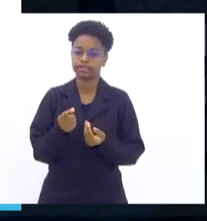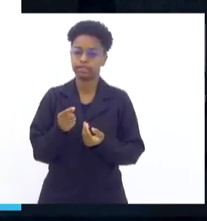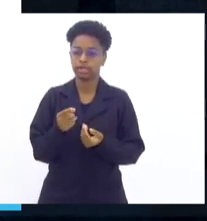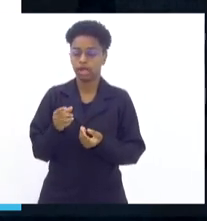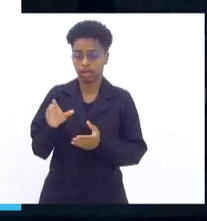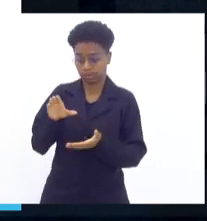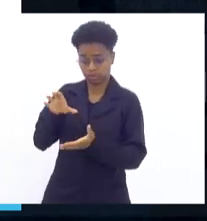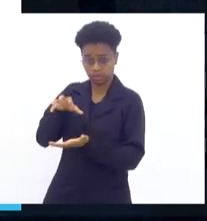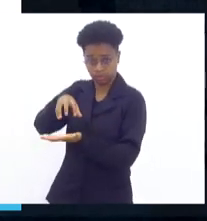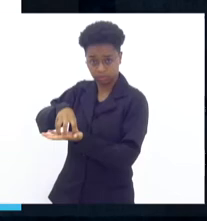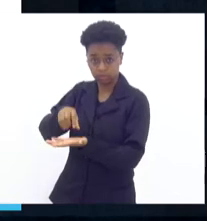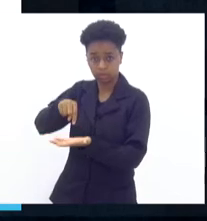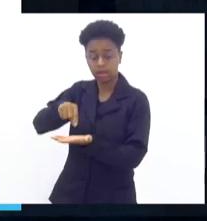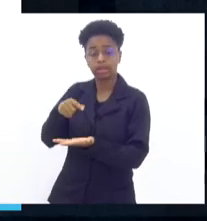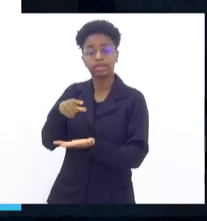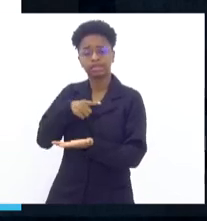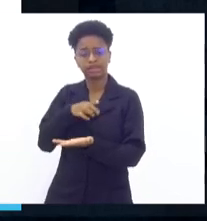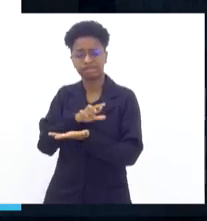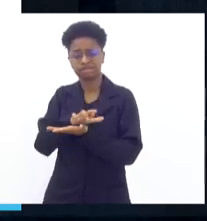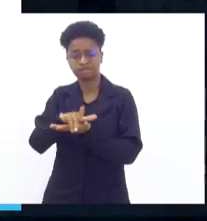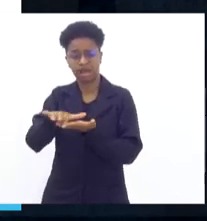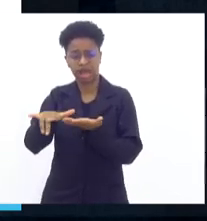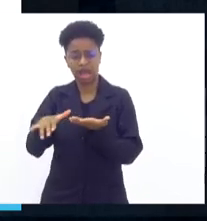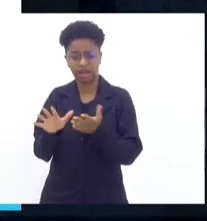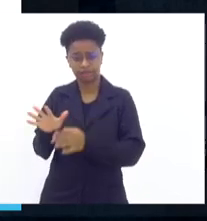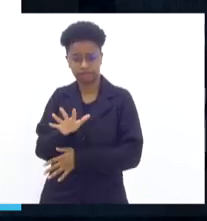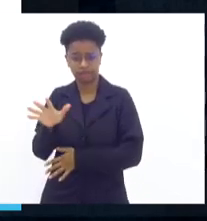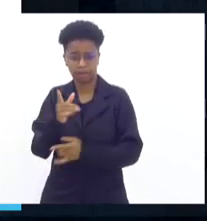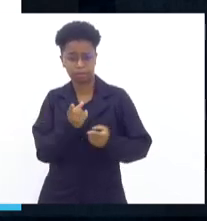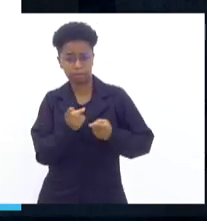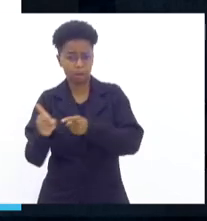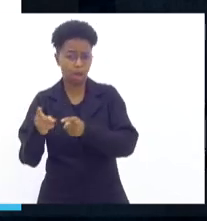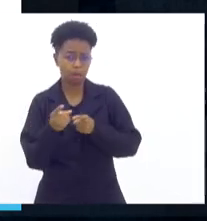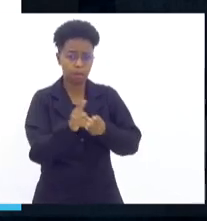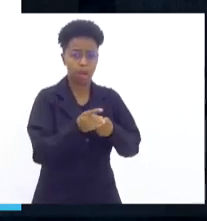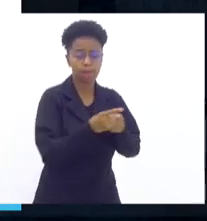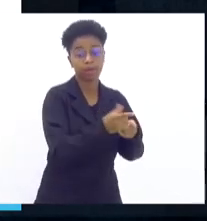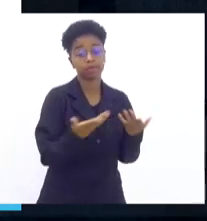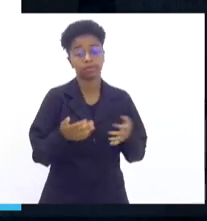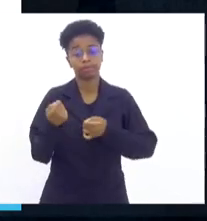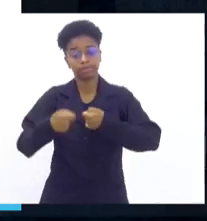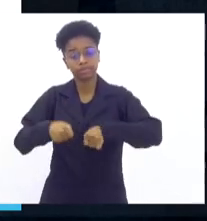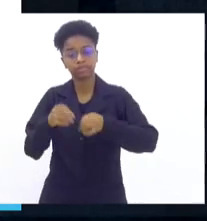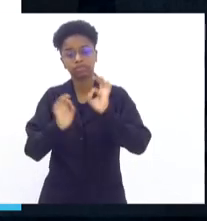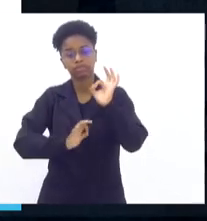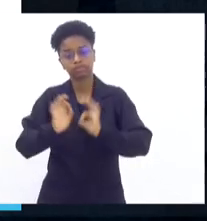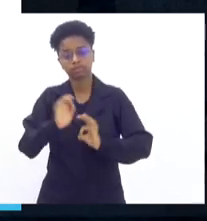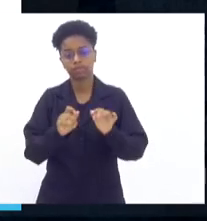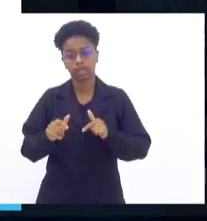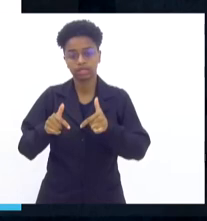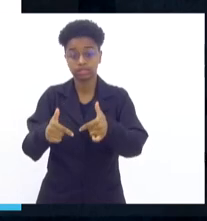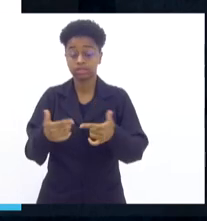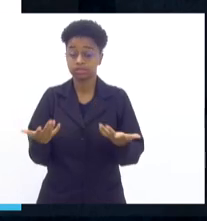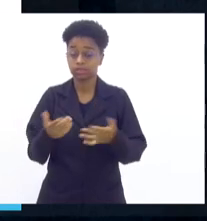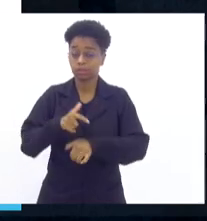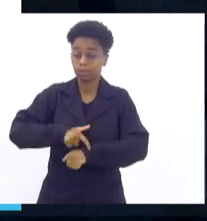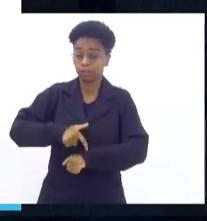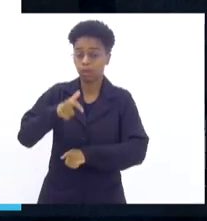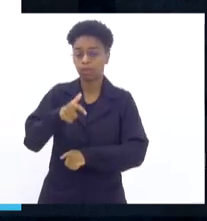do batalhão, nós temos diversas comunidades para combater, então, gente tem que programar nossas operações. Então, no momento que a gente faz a